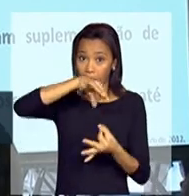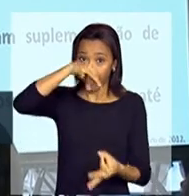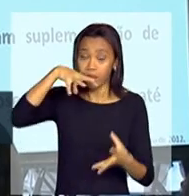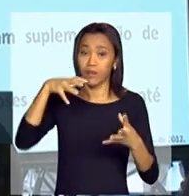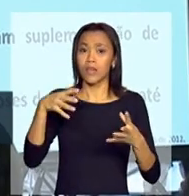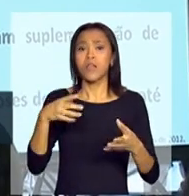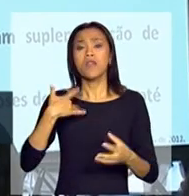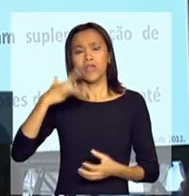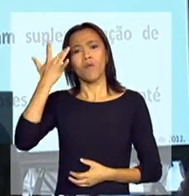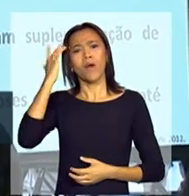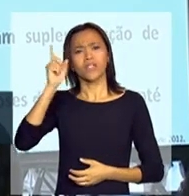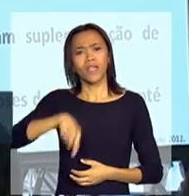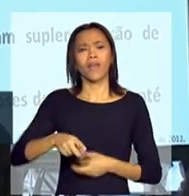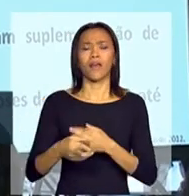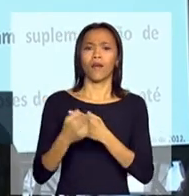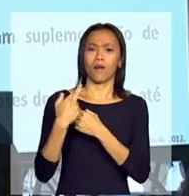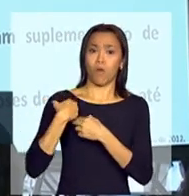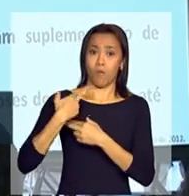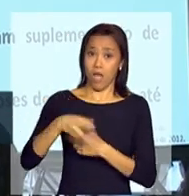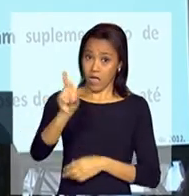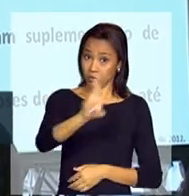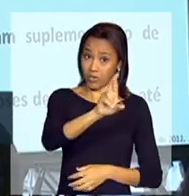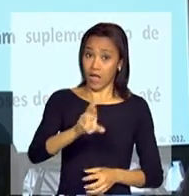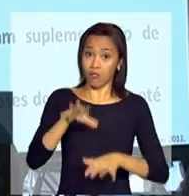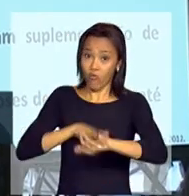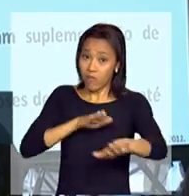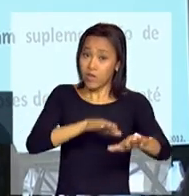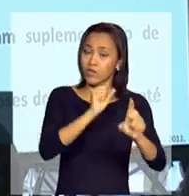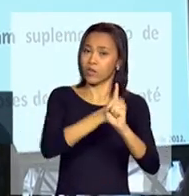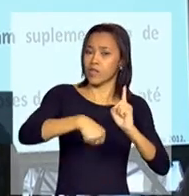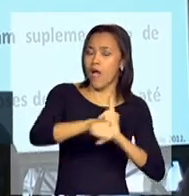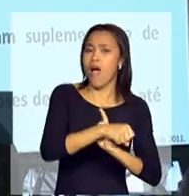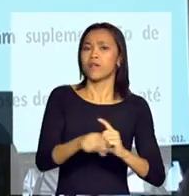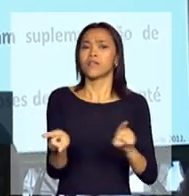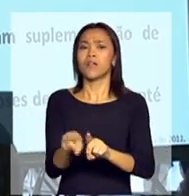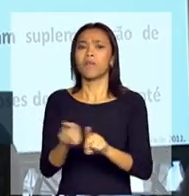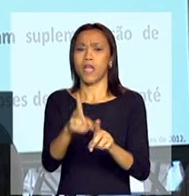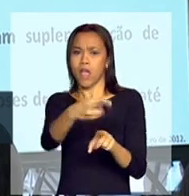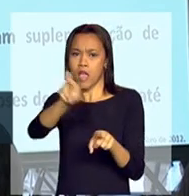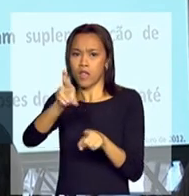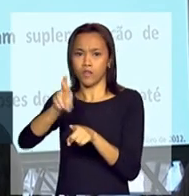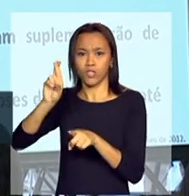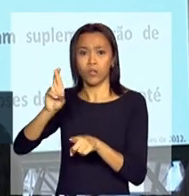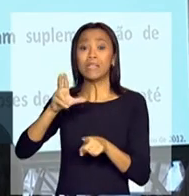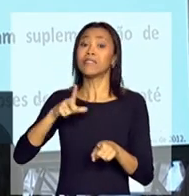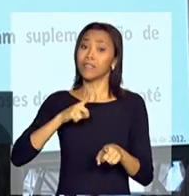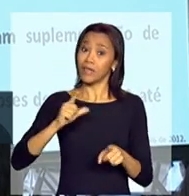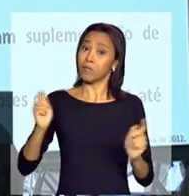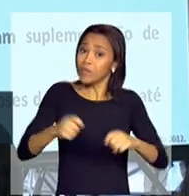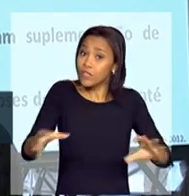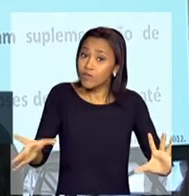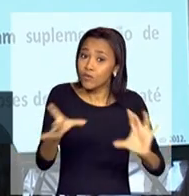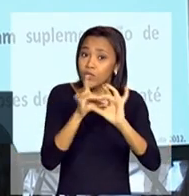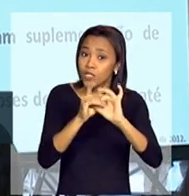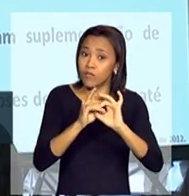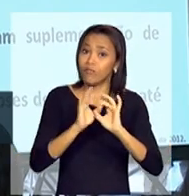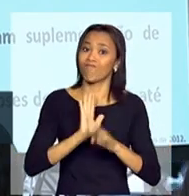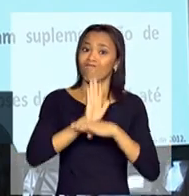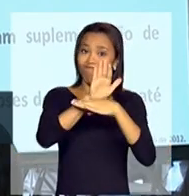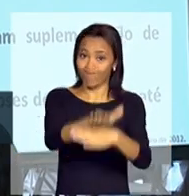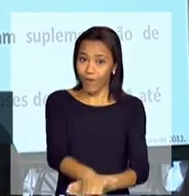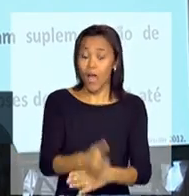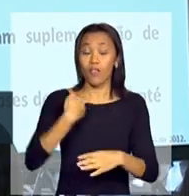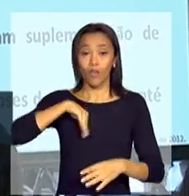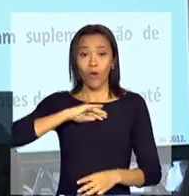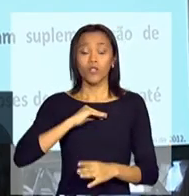eu acho que é uma tarefa aqui que os movimentos sociais, movimentos religiosos têm muito a colaborar. Nós estamos, junto com o